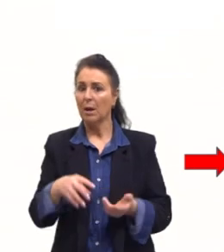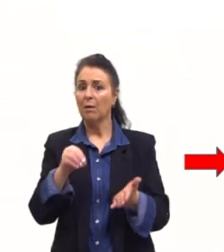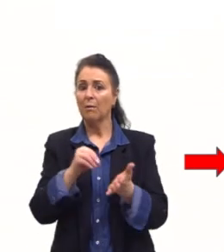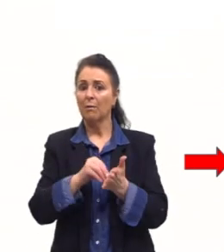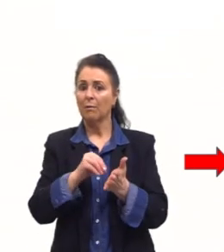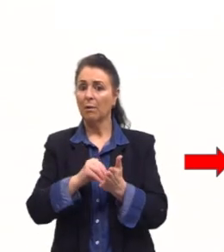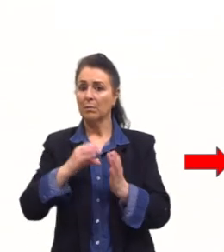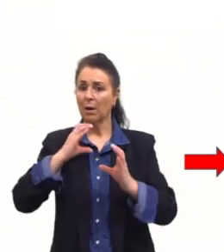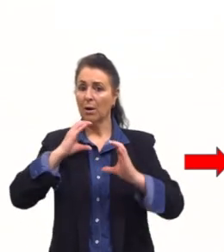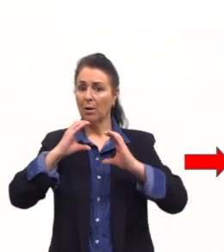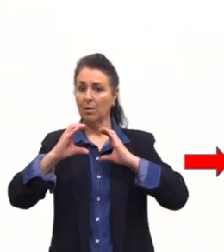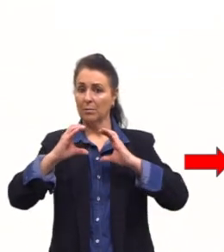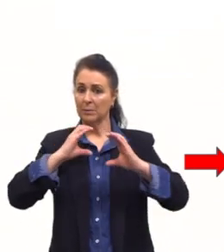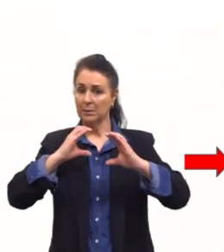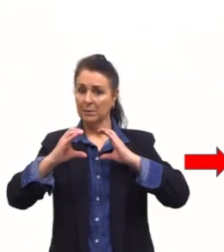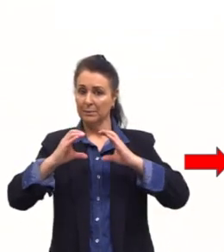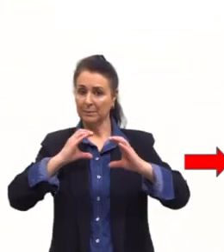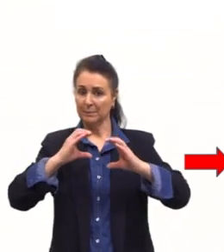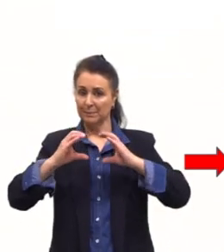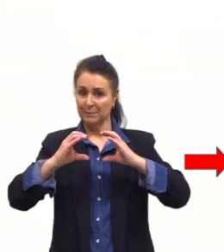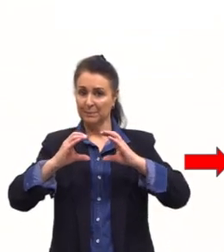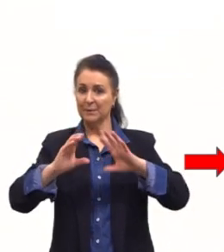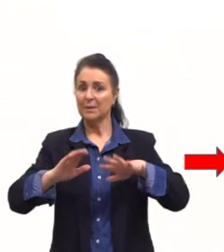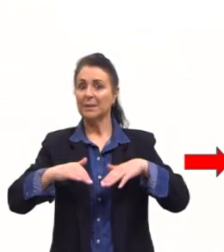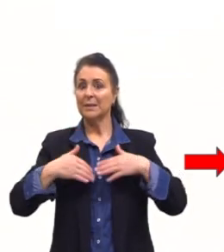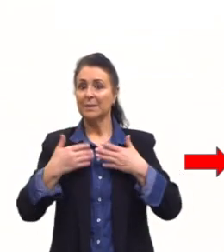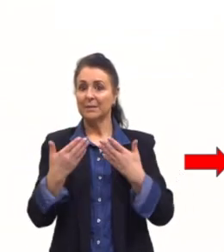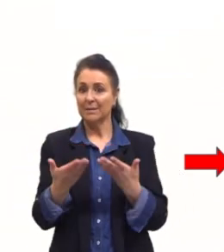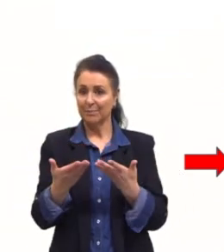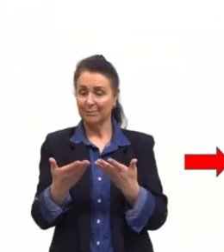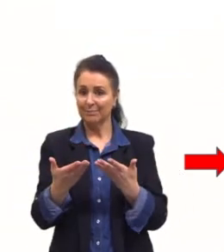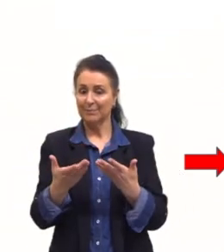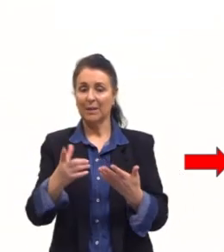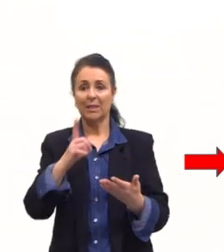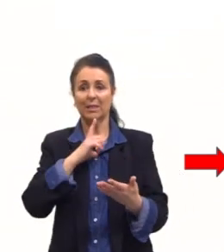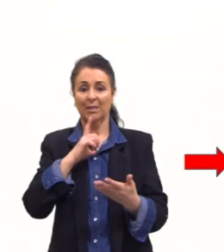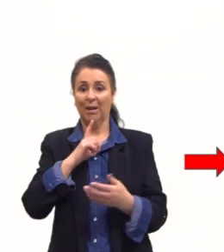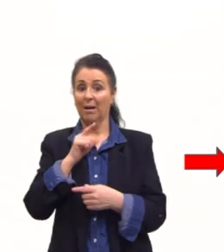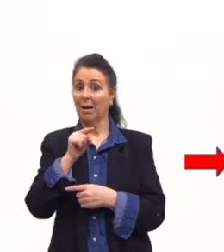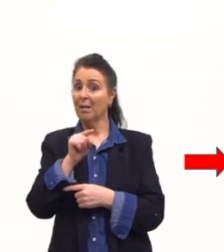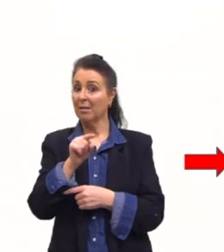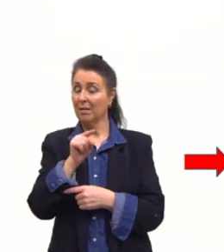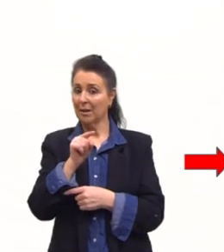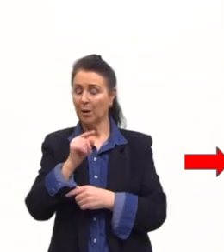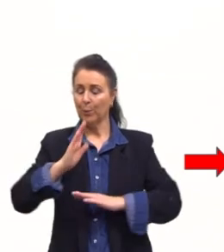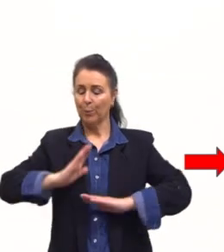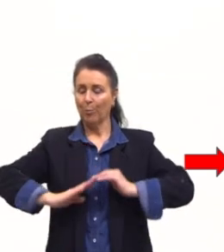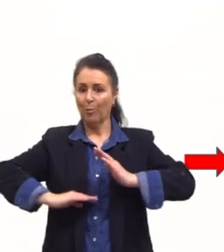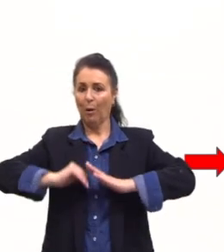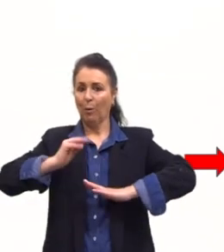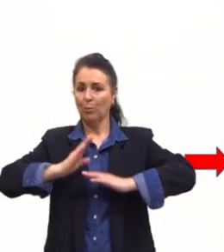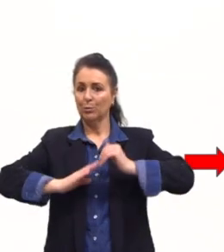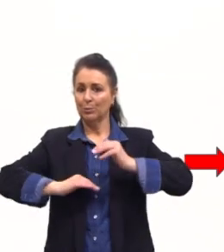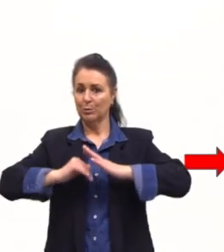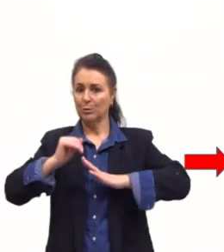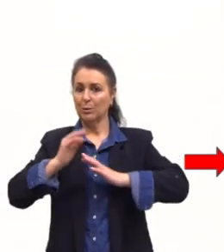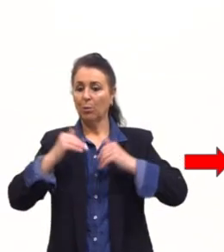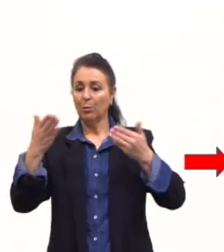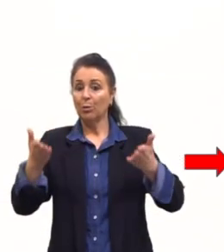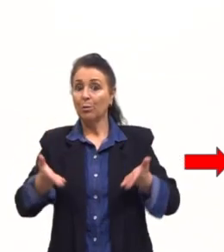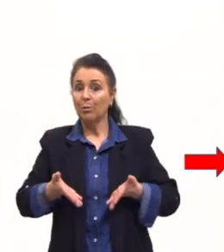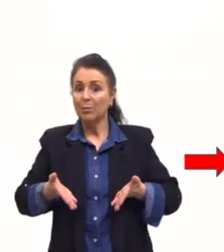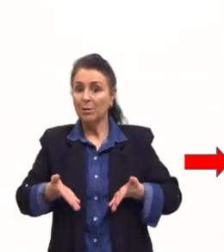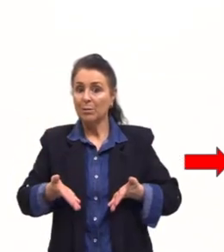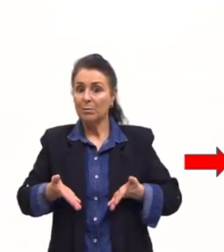comunicação. Tá? Então, eu tenho aqui uma construção no presente.